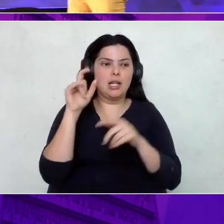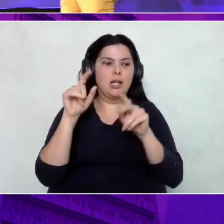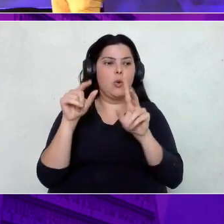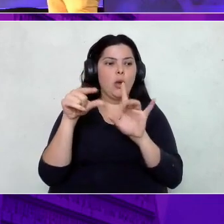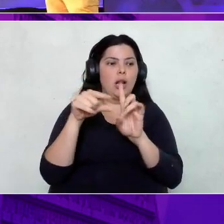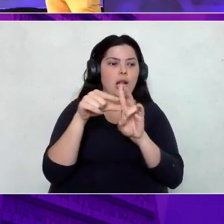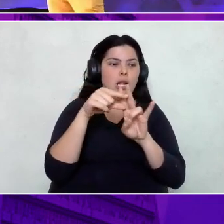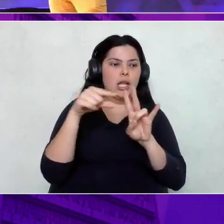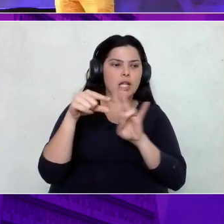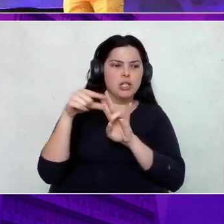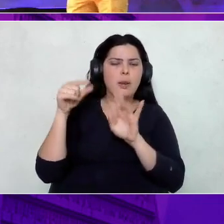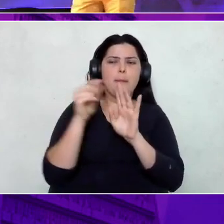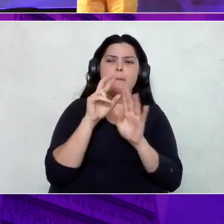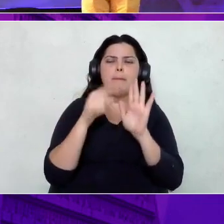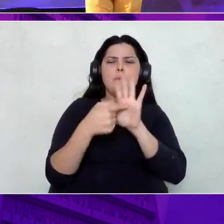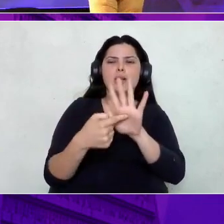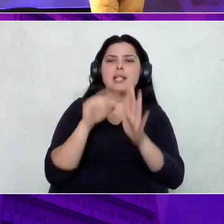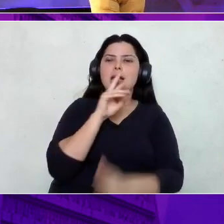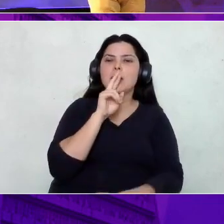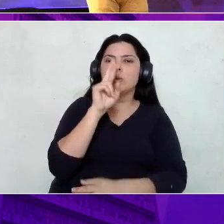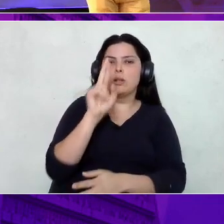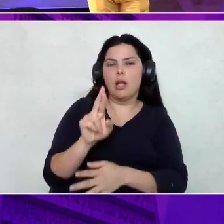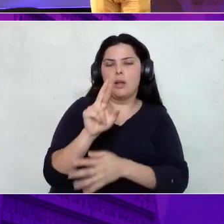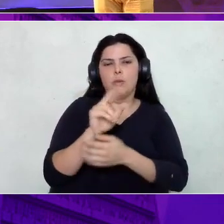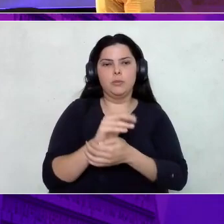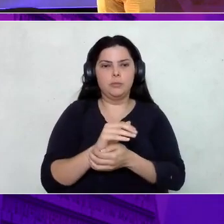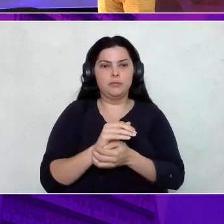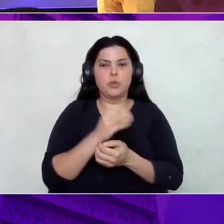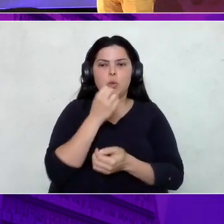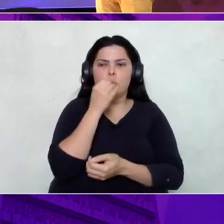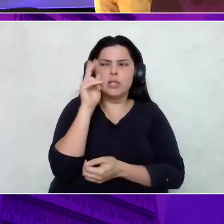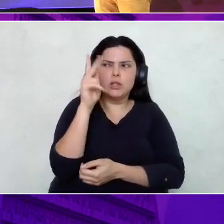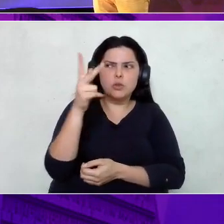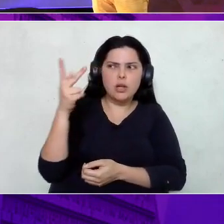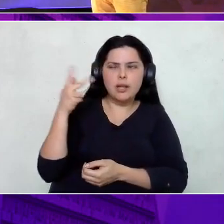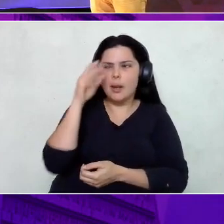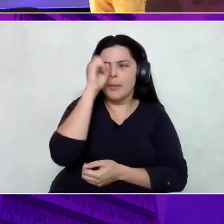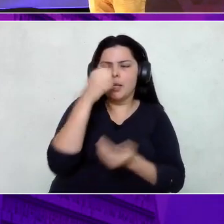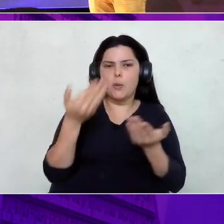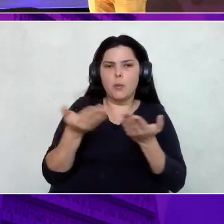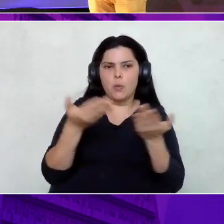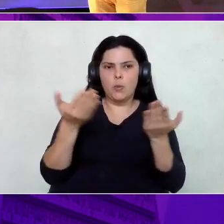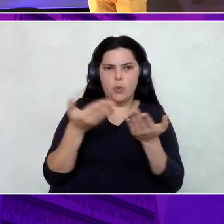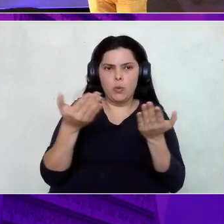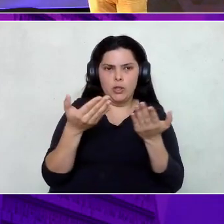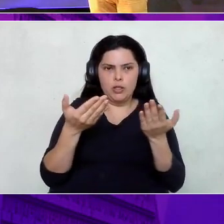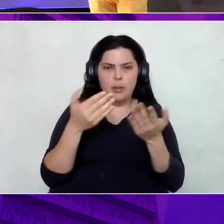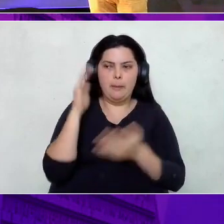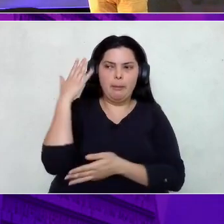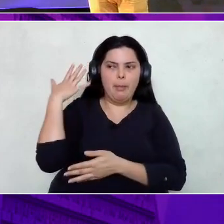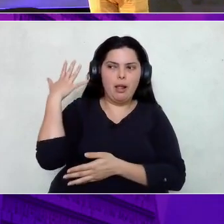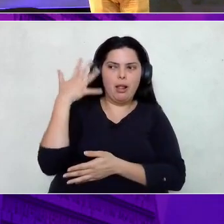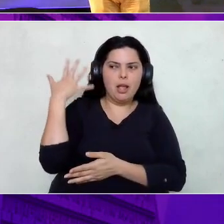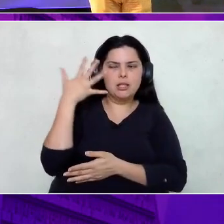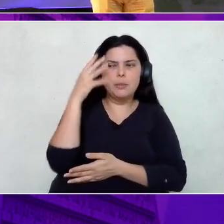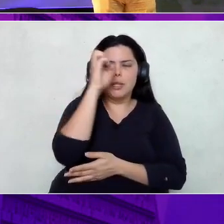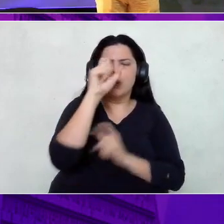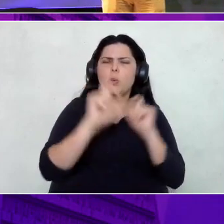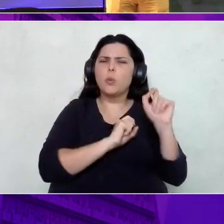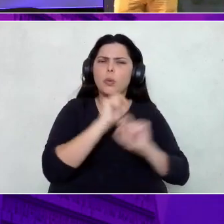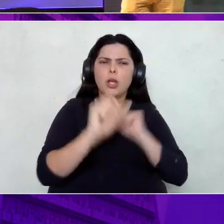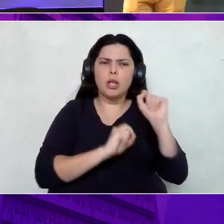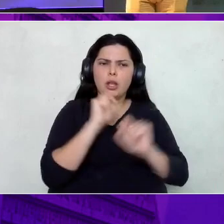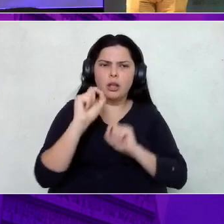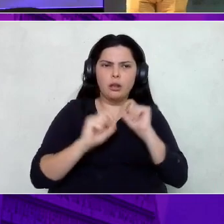tela do resultado. E contem uma historinha do que aprendeu no dia de hoje com essa palestra. E as dez primeiras pessoas que